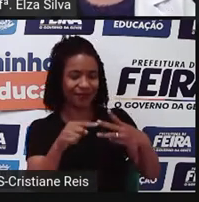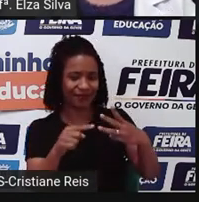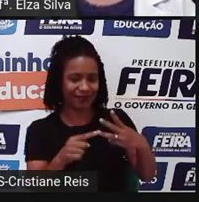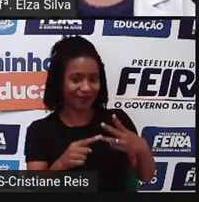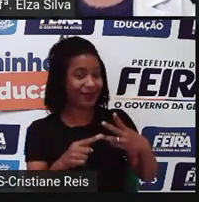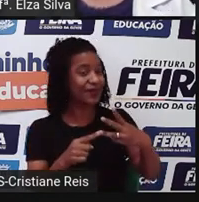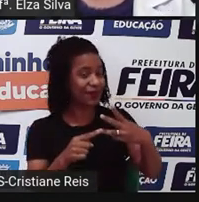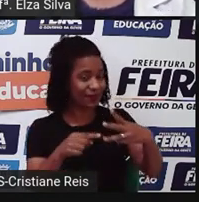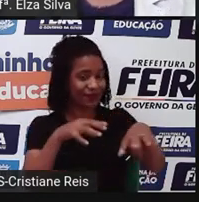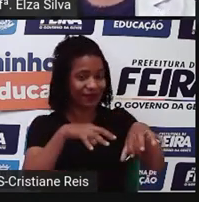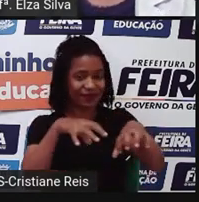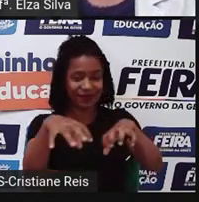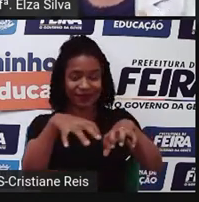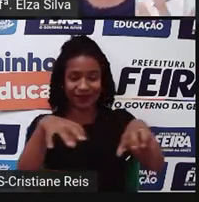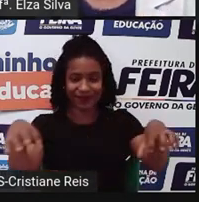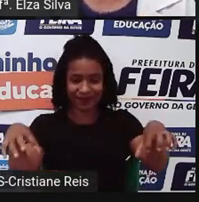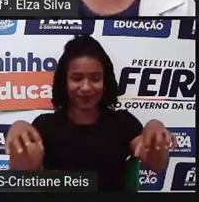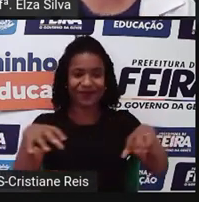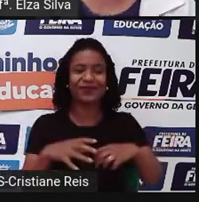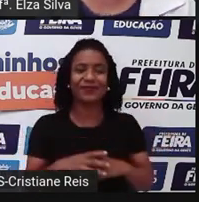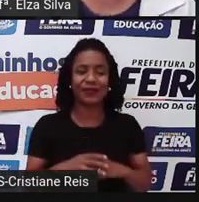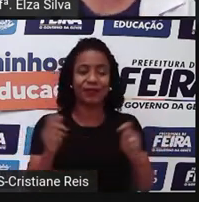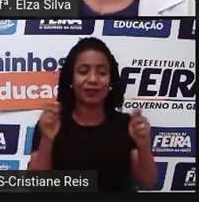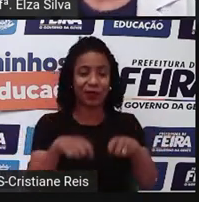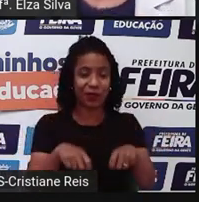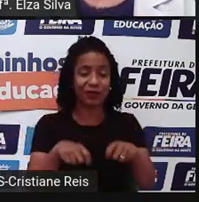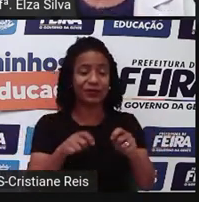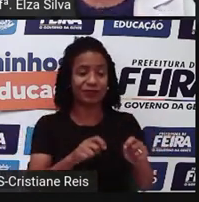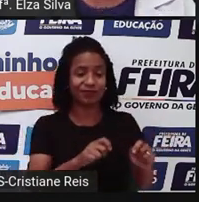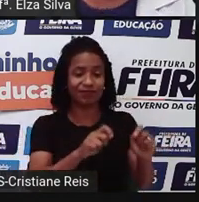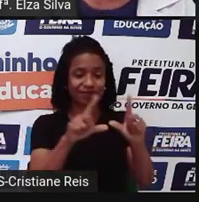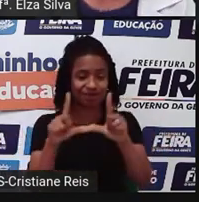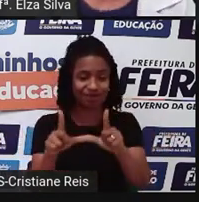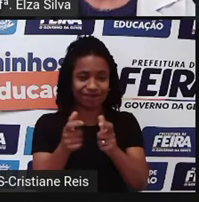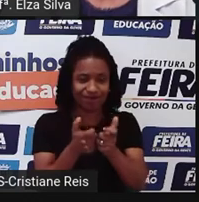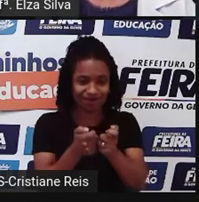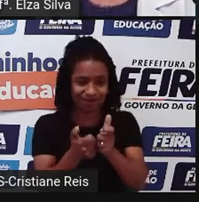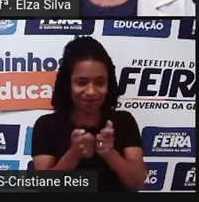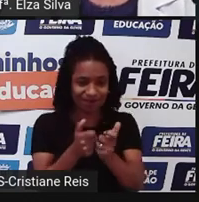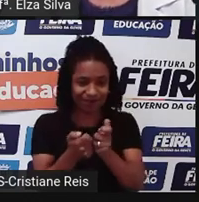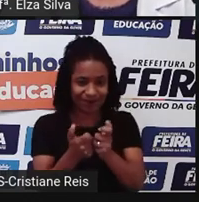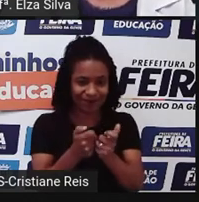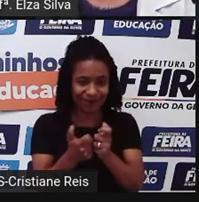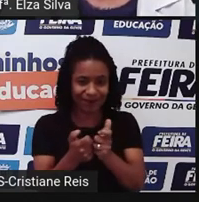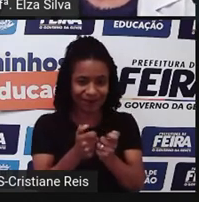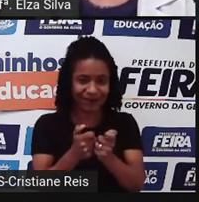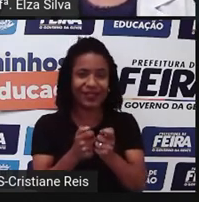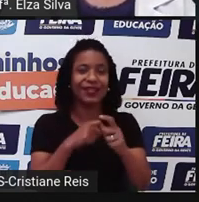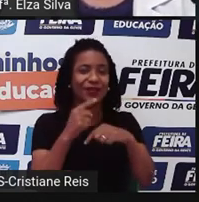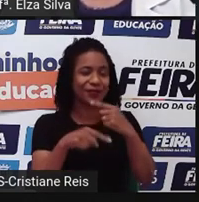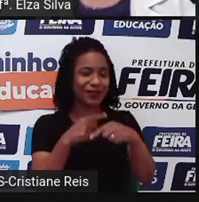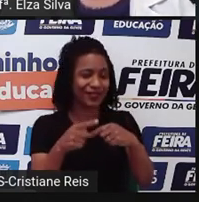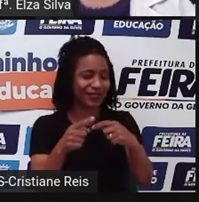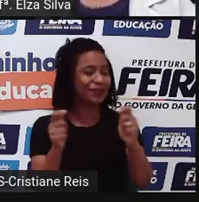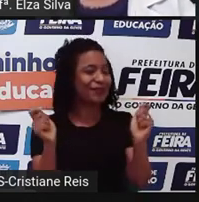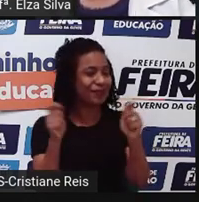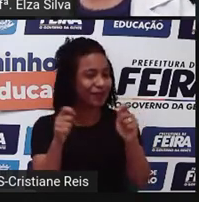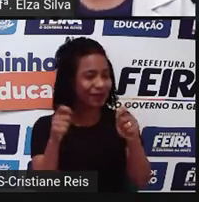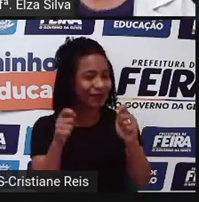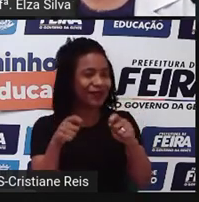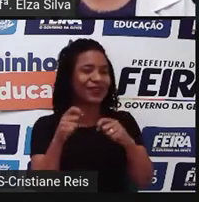apresentei para vocês para que vocês possam explorá-los e depois fico aqui esperando que vocês